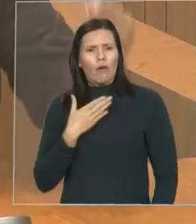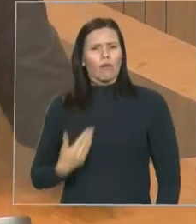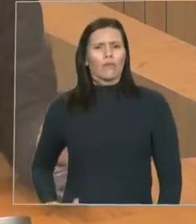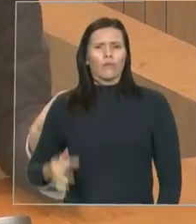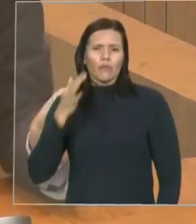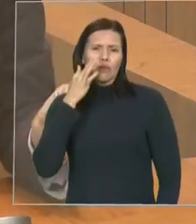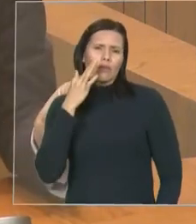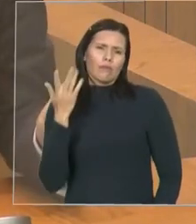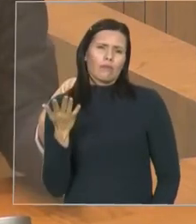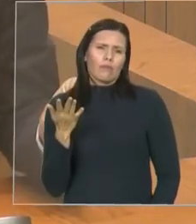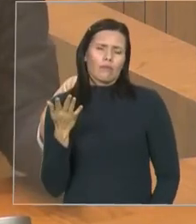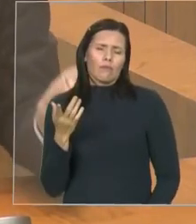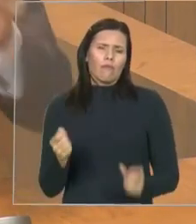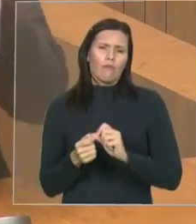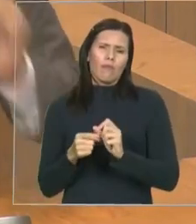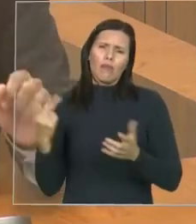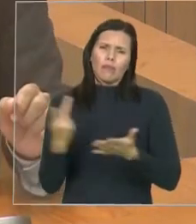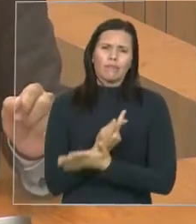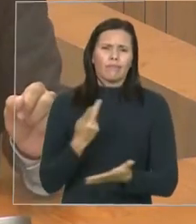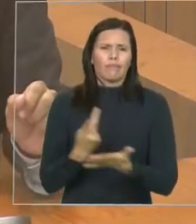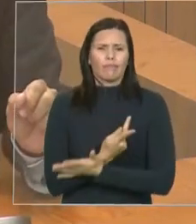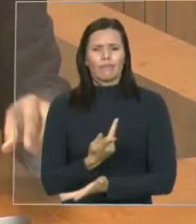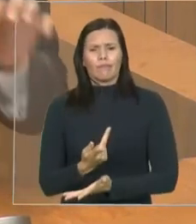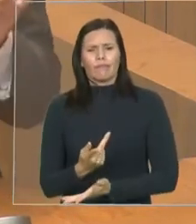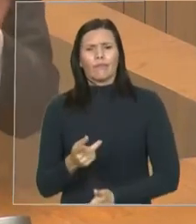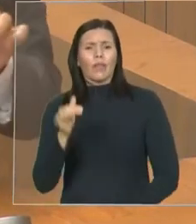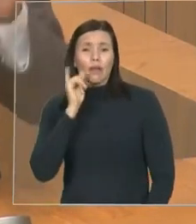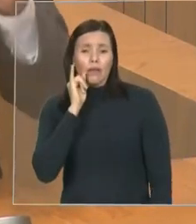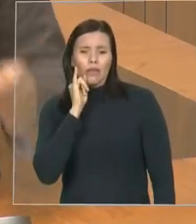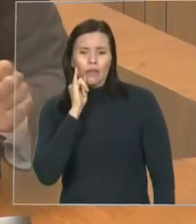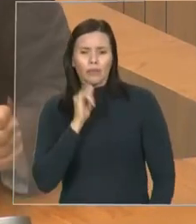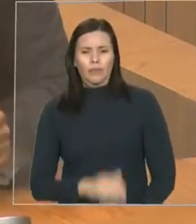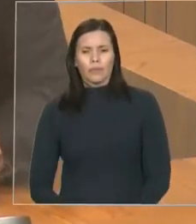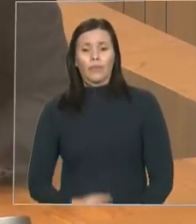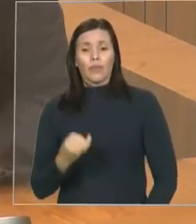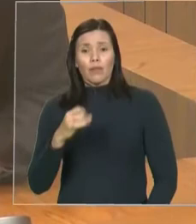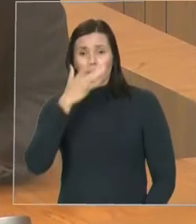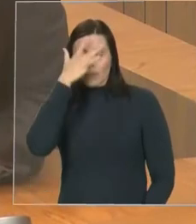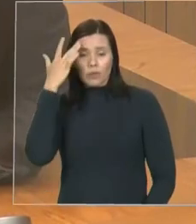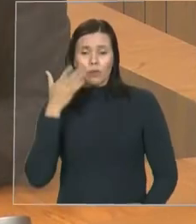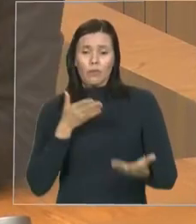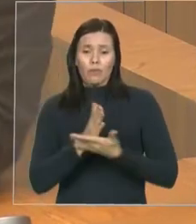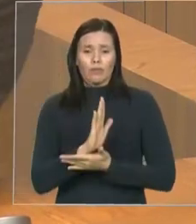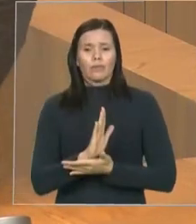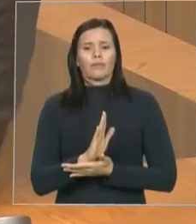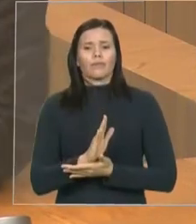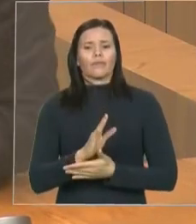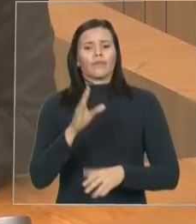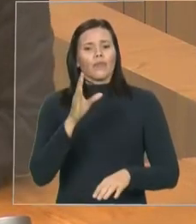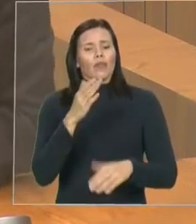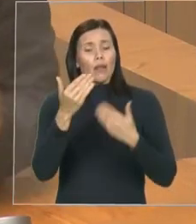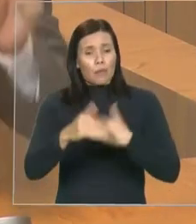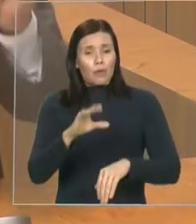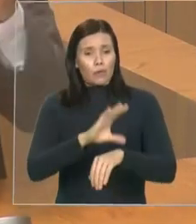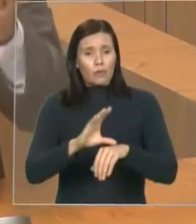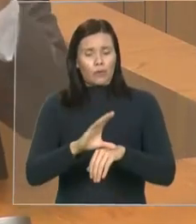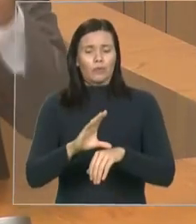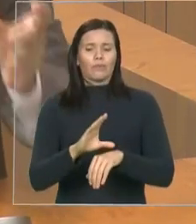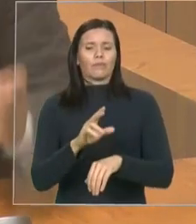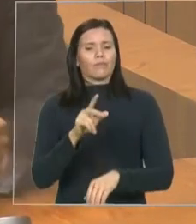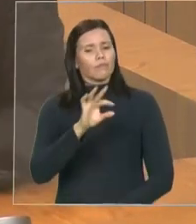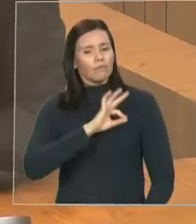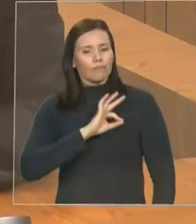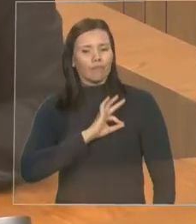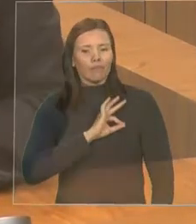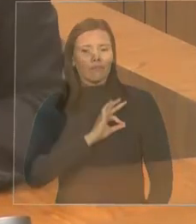de tamanho absurdo, que, por exemplo, se o candidato for aprovado no concurso da Polícia Militar e no dia do teste físico que cobra